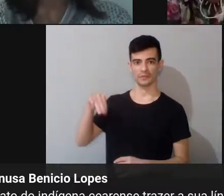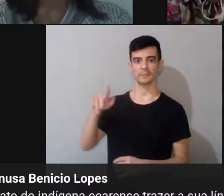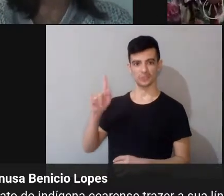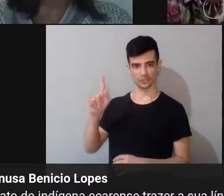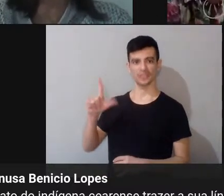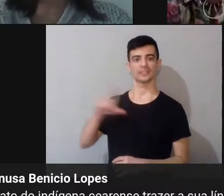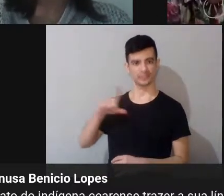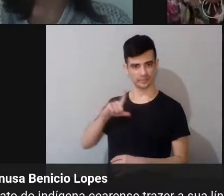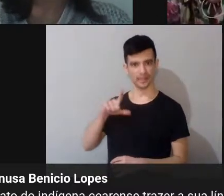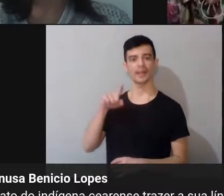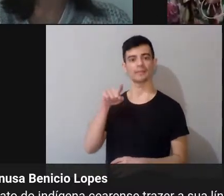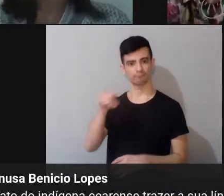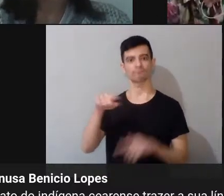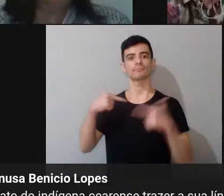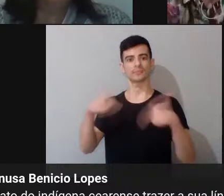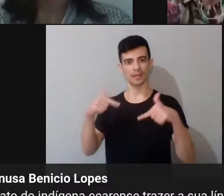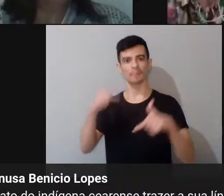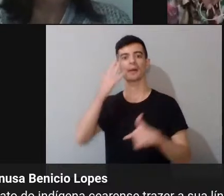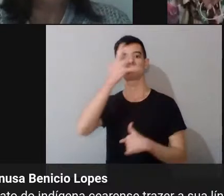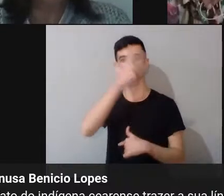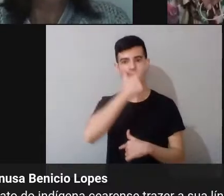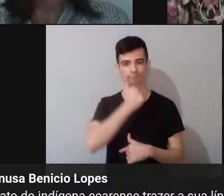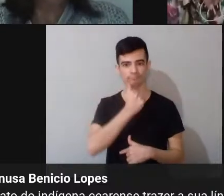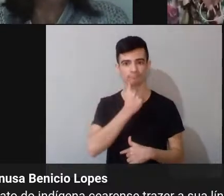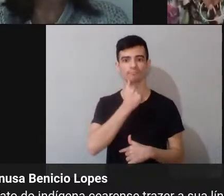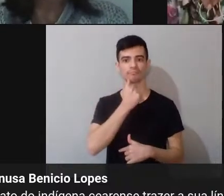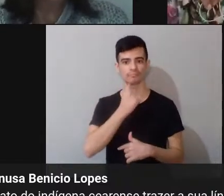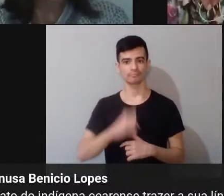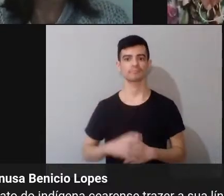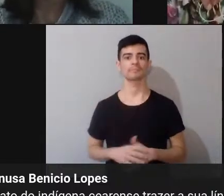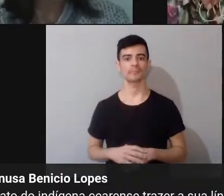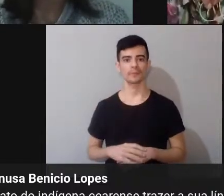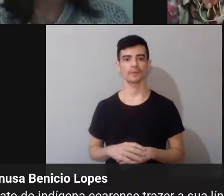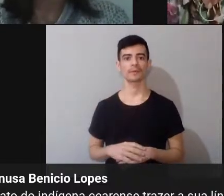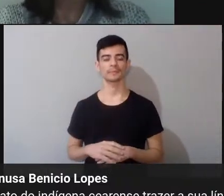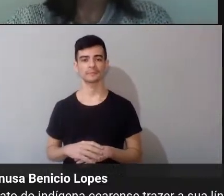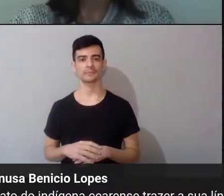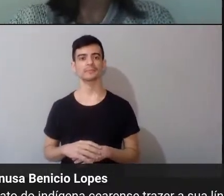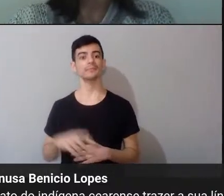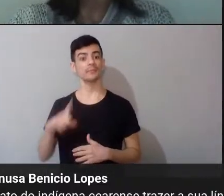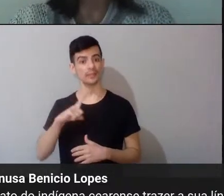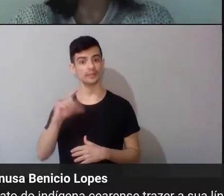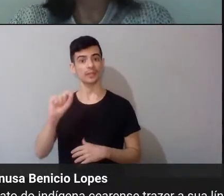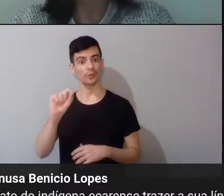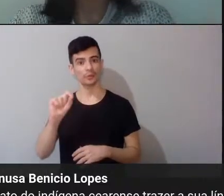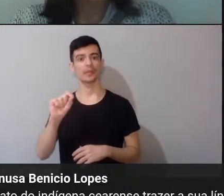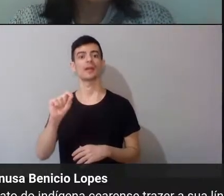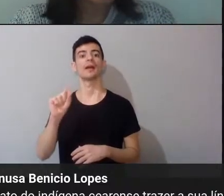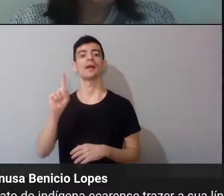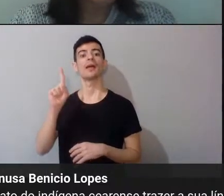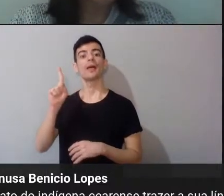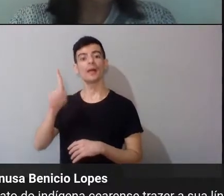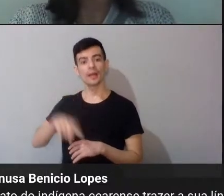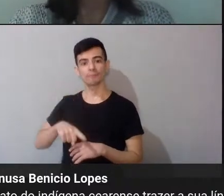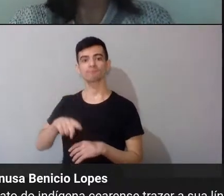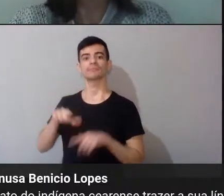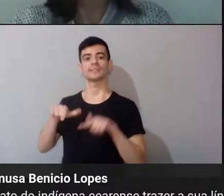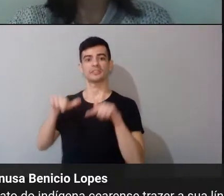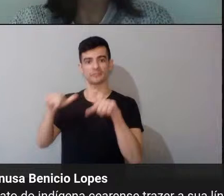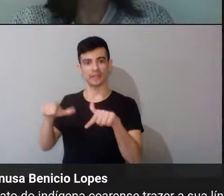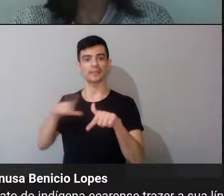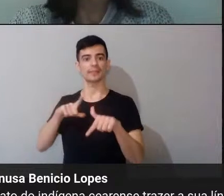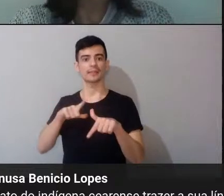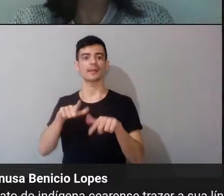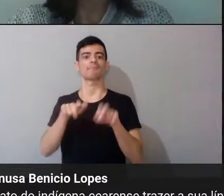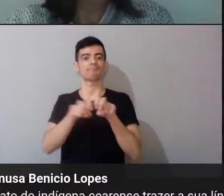trazem os pensadores, né? E eles fazem uma certificação e eles participam de bancas,